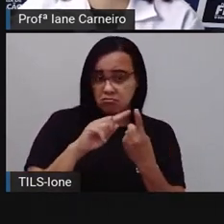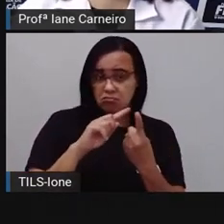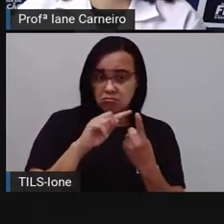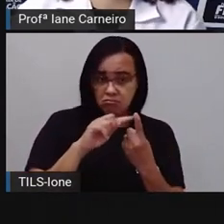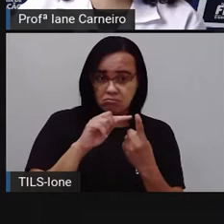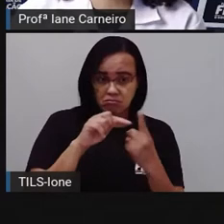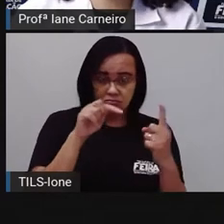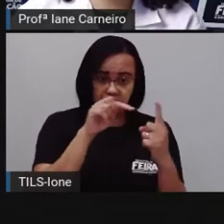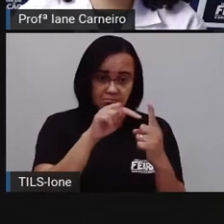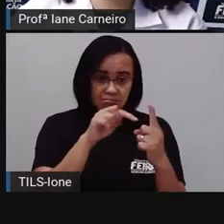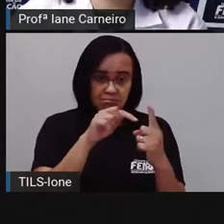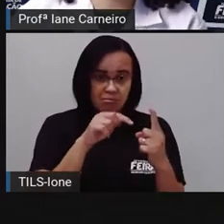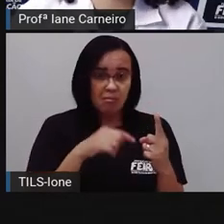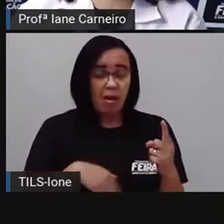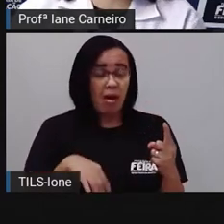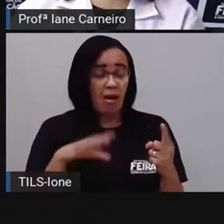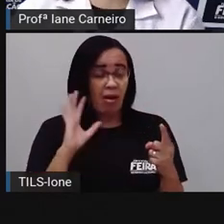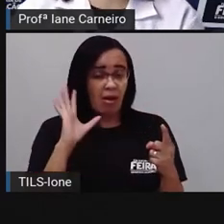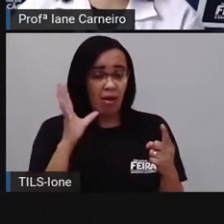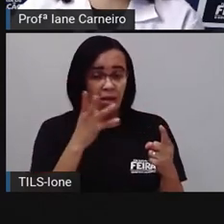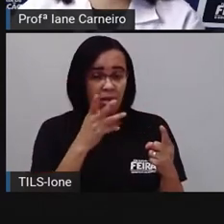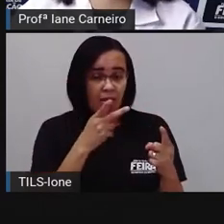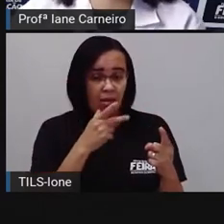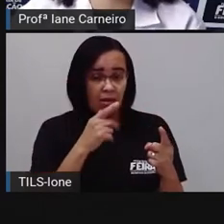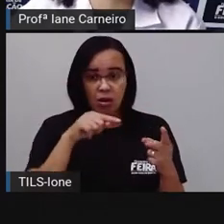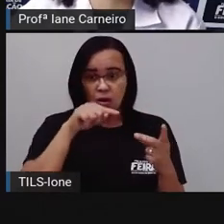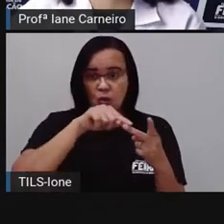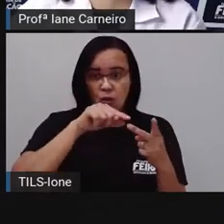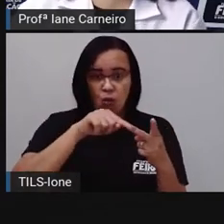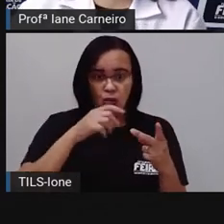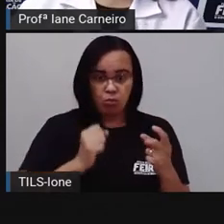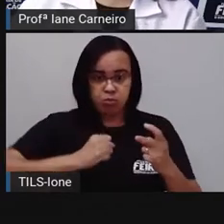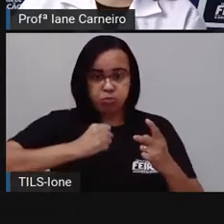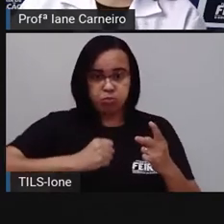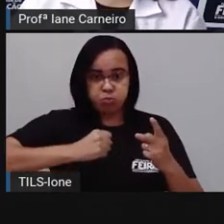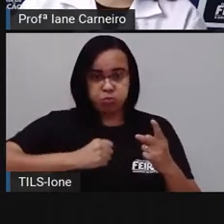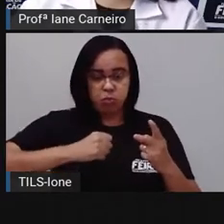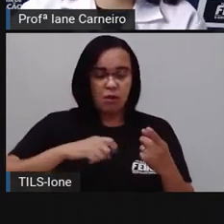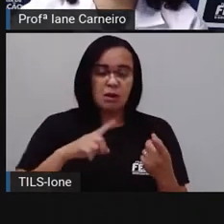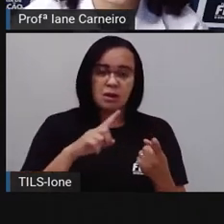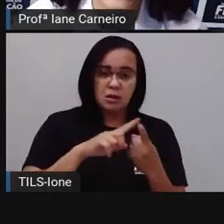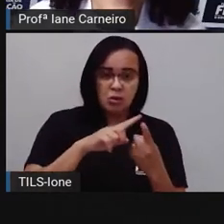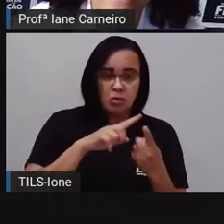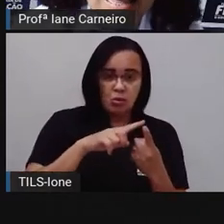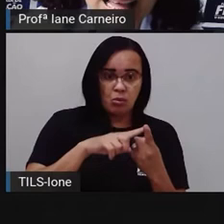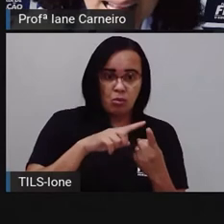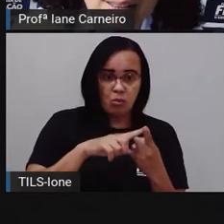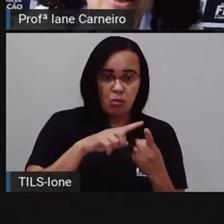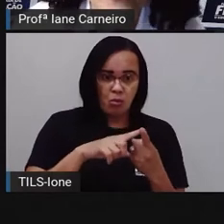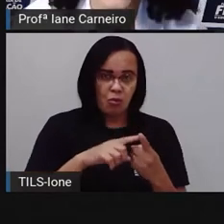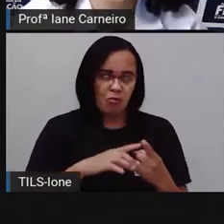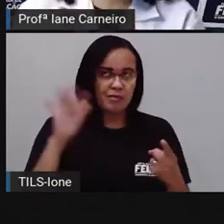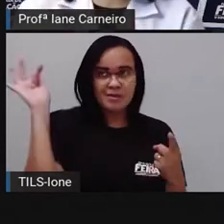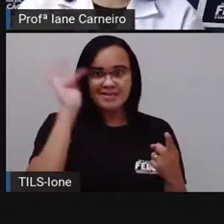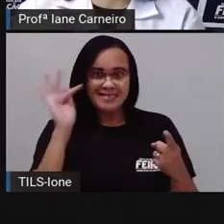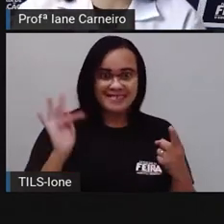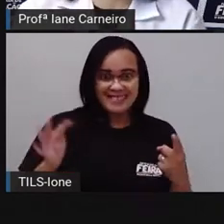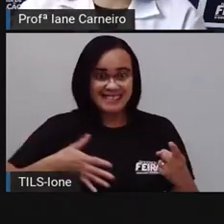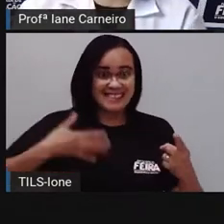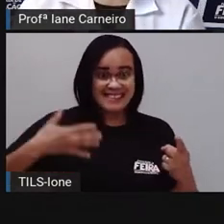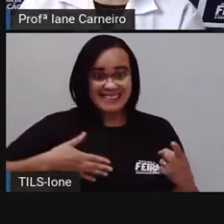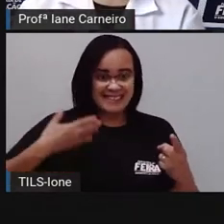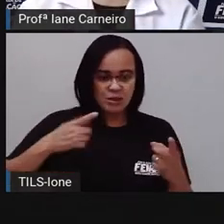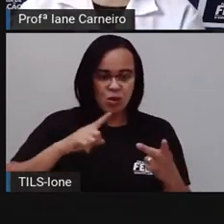Um é molenga, outro é forçudo. Um é gaiato, outro